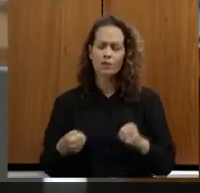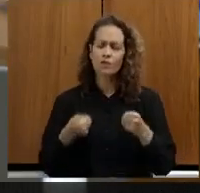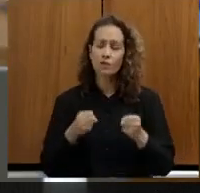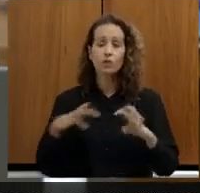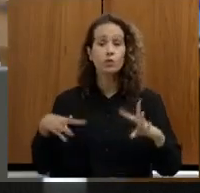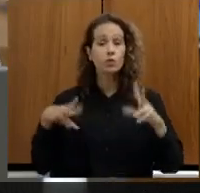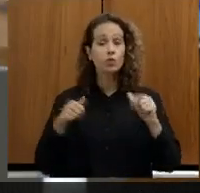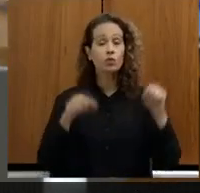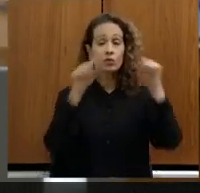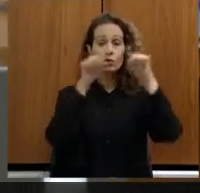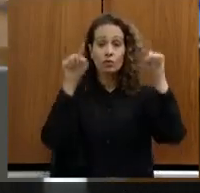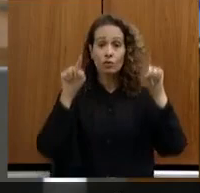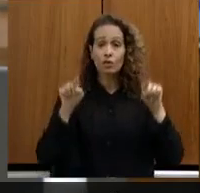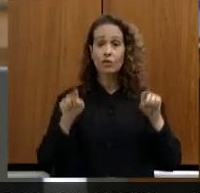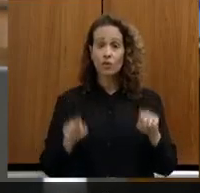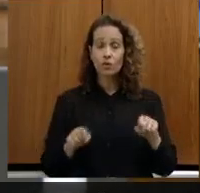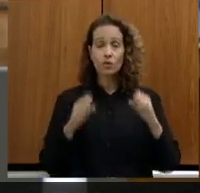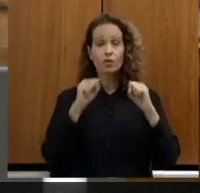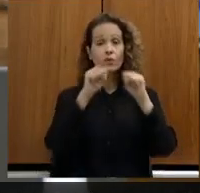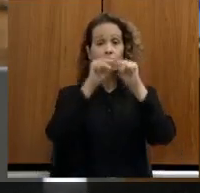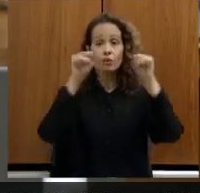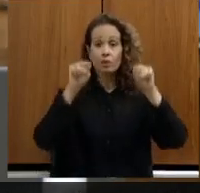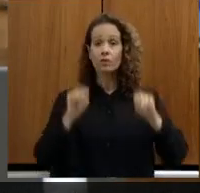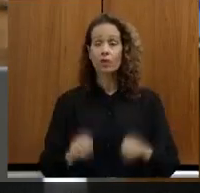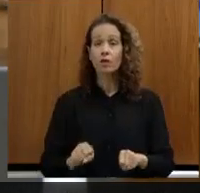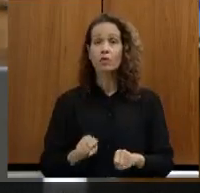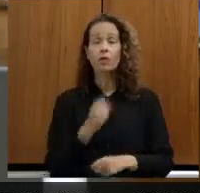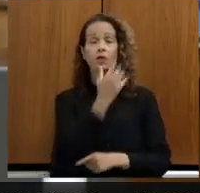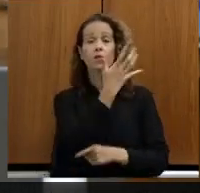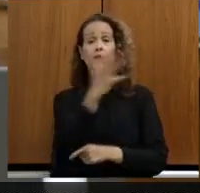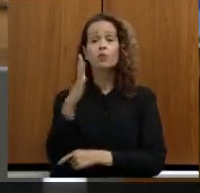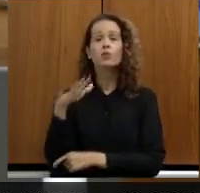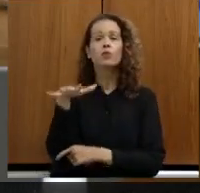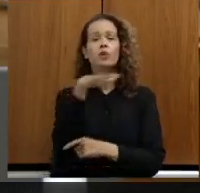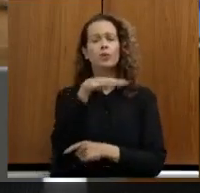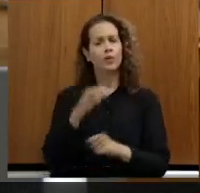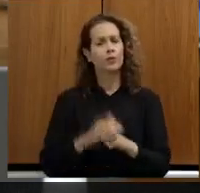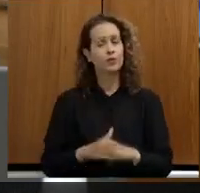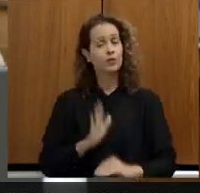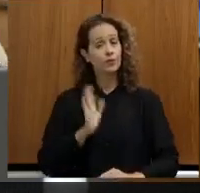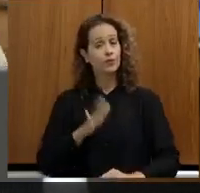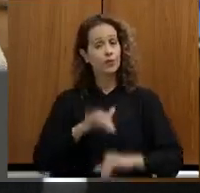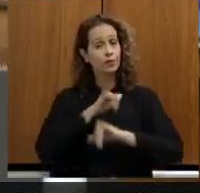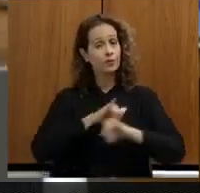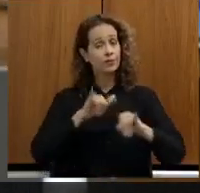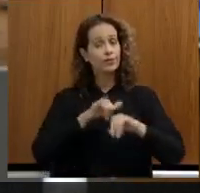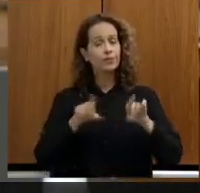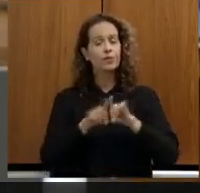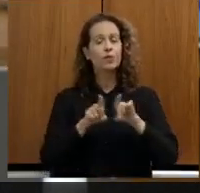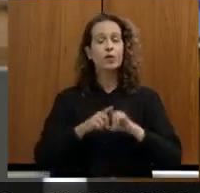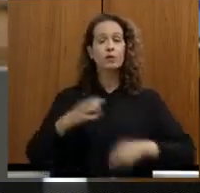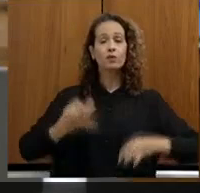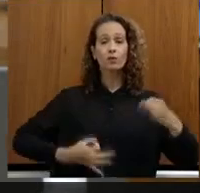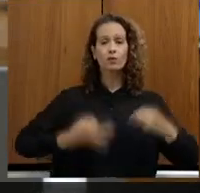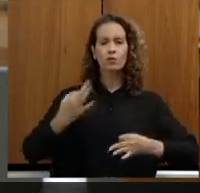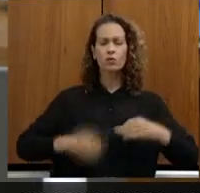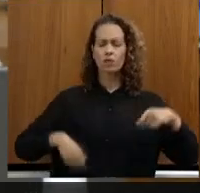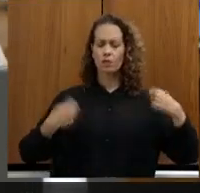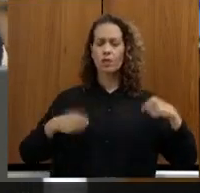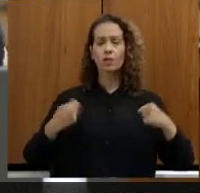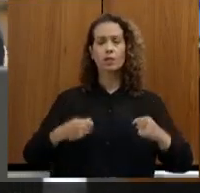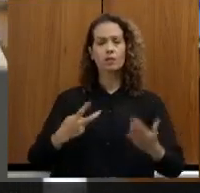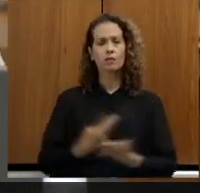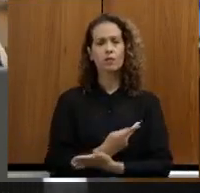os servidores do sistema de meio ambiente e obviamente como eu mencionei e justiça deve ser feita